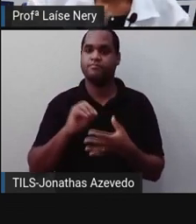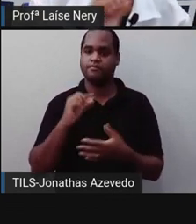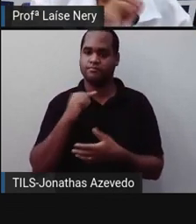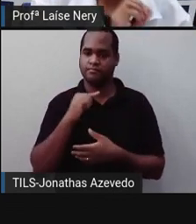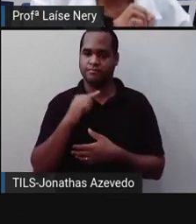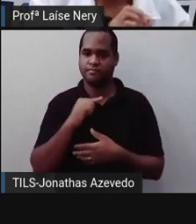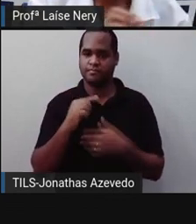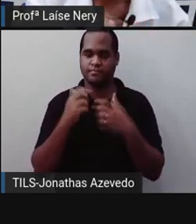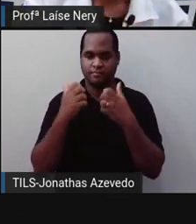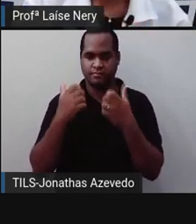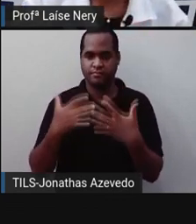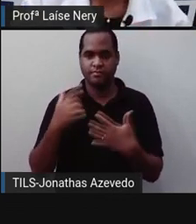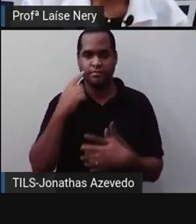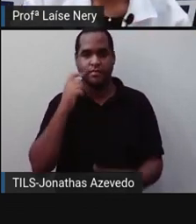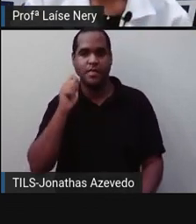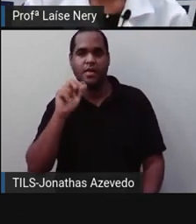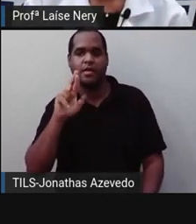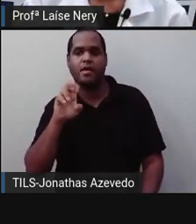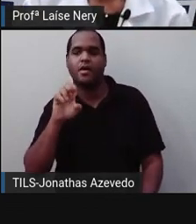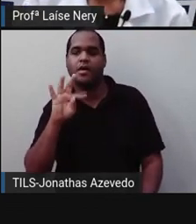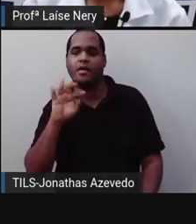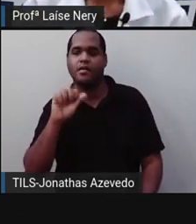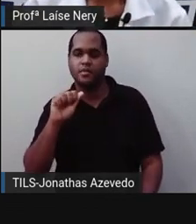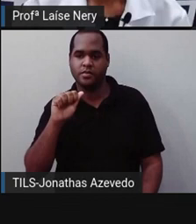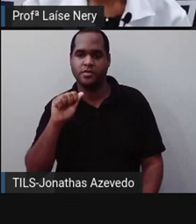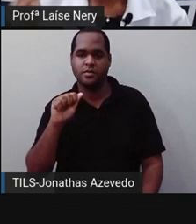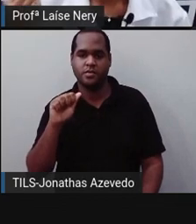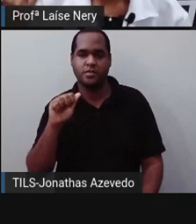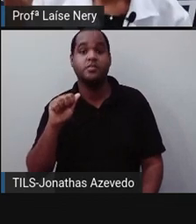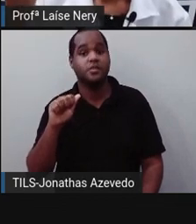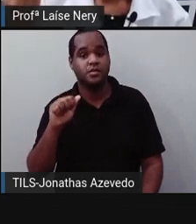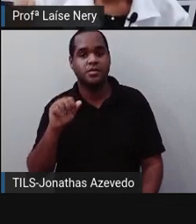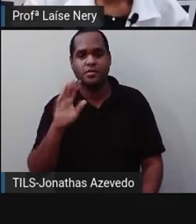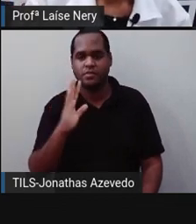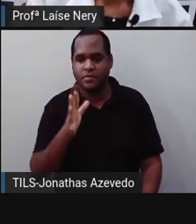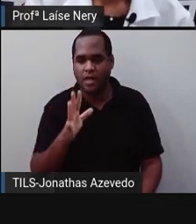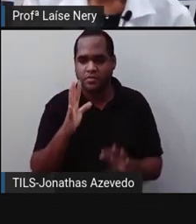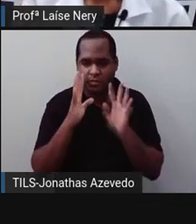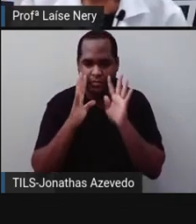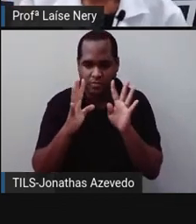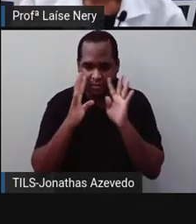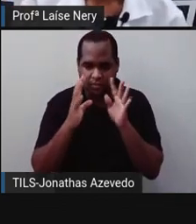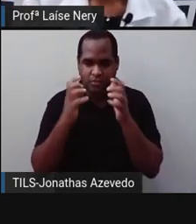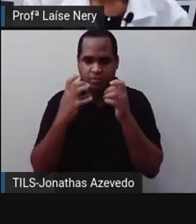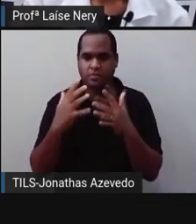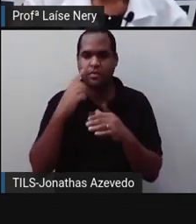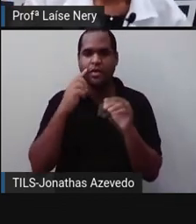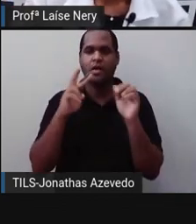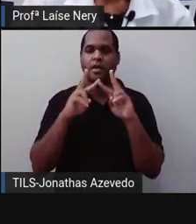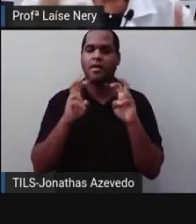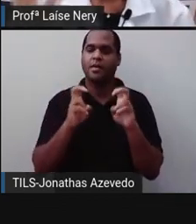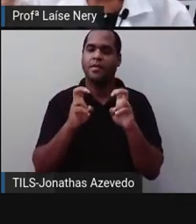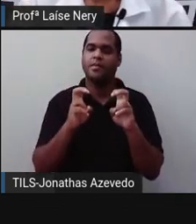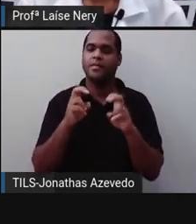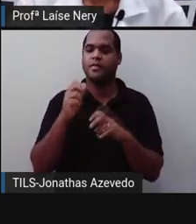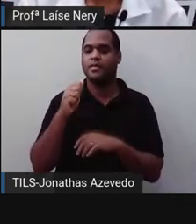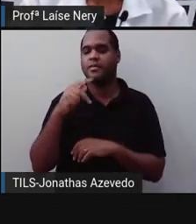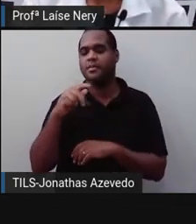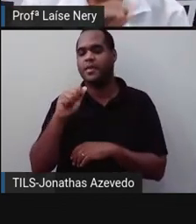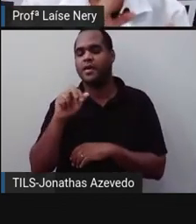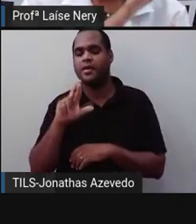chamadas arestas. Você já ouviu, por exemplo, a expressão aparar as